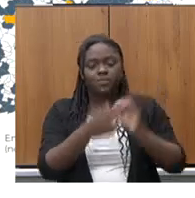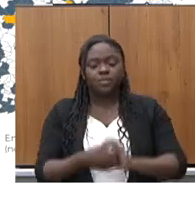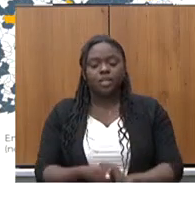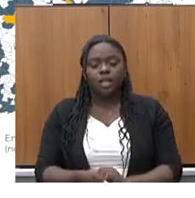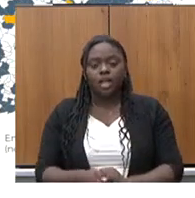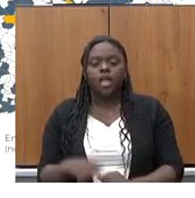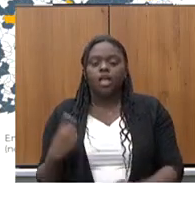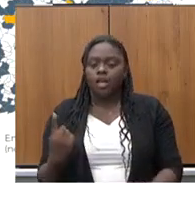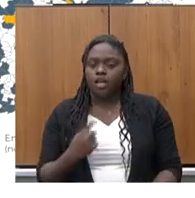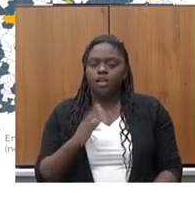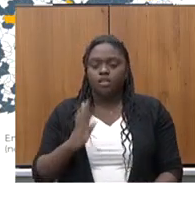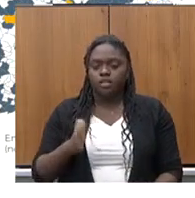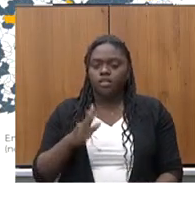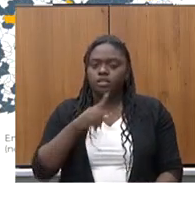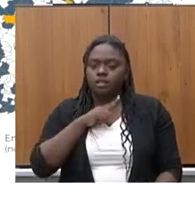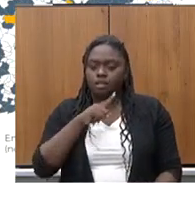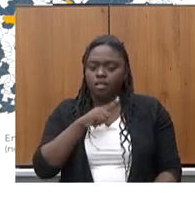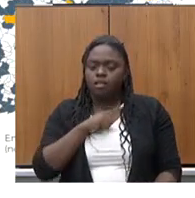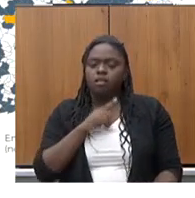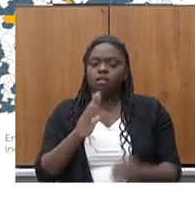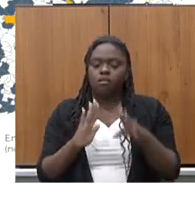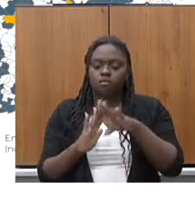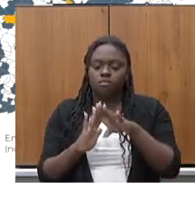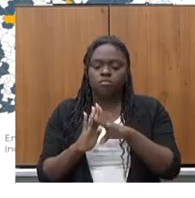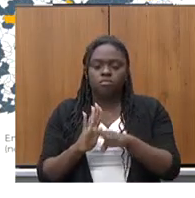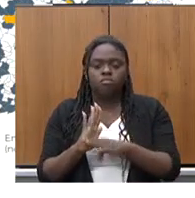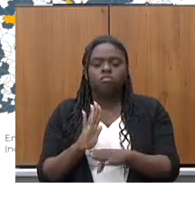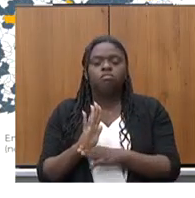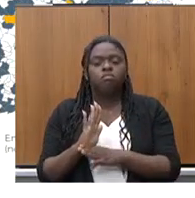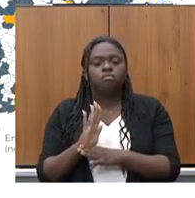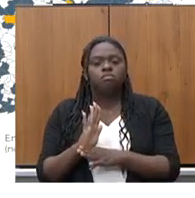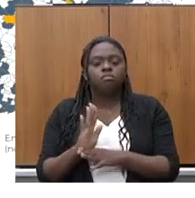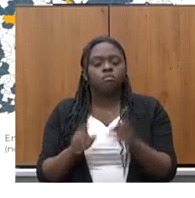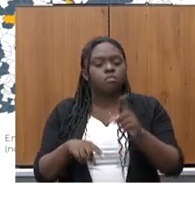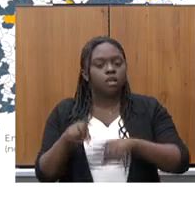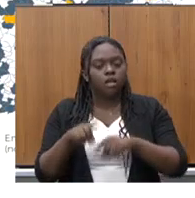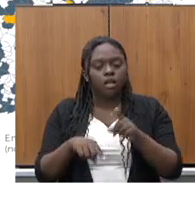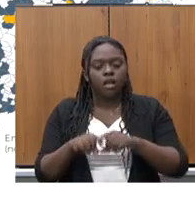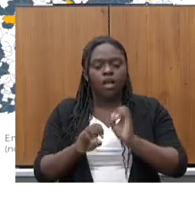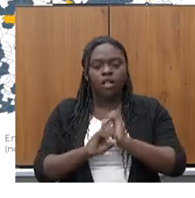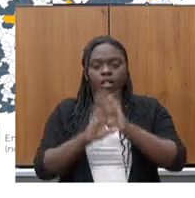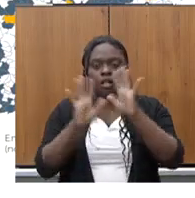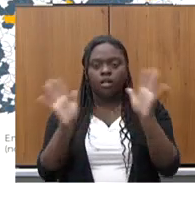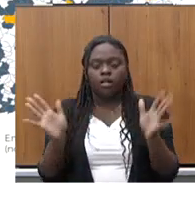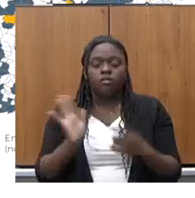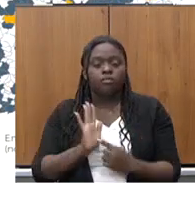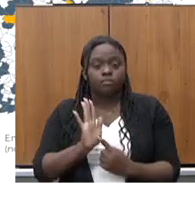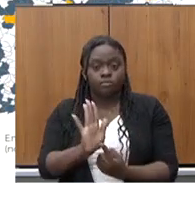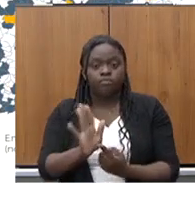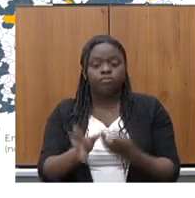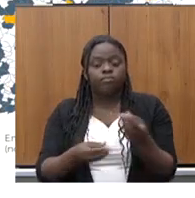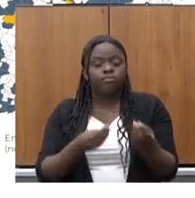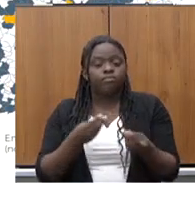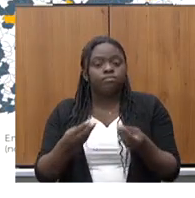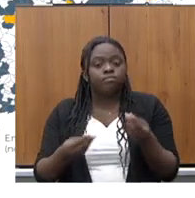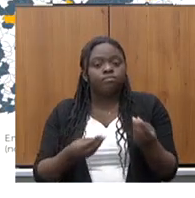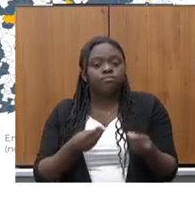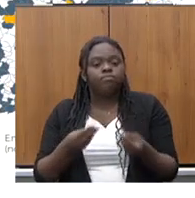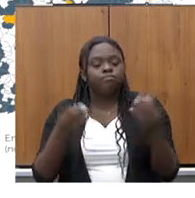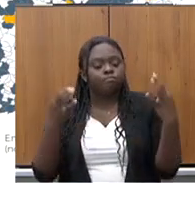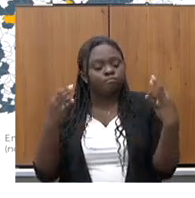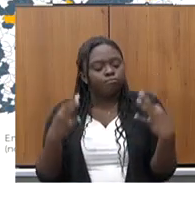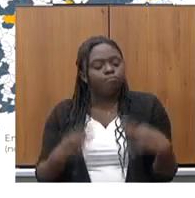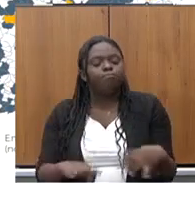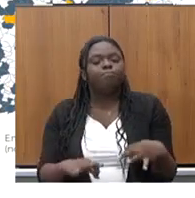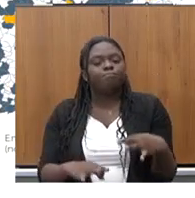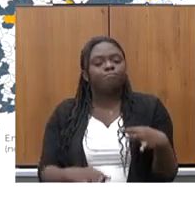gente já tem indícios, elementos que corroboram para a assertividade